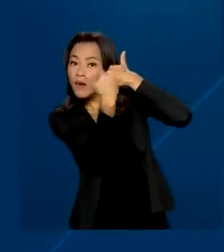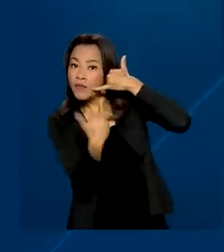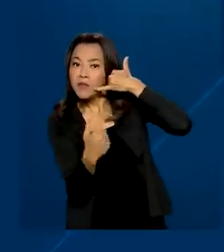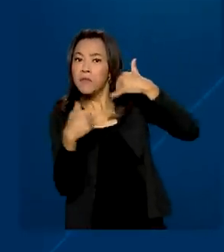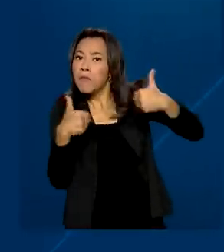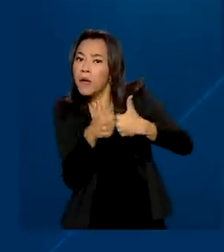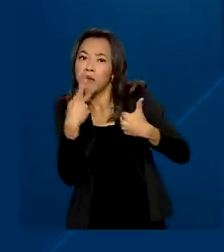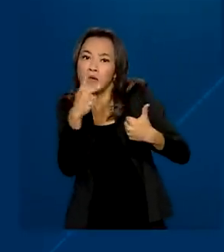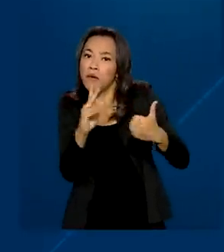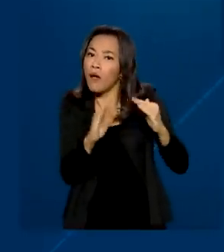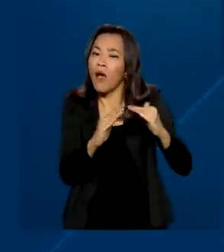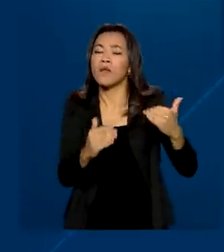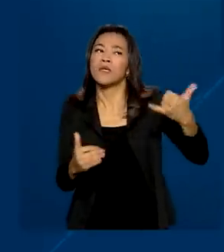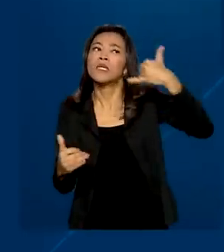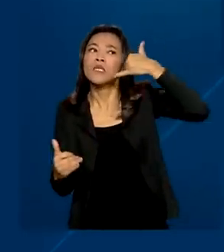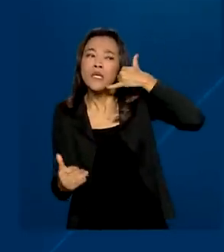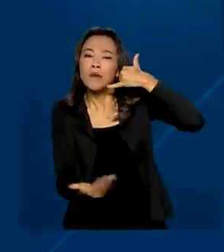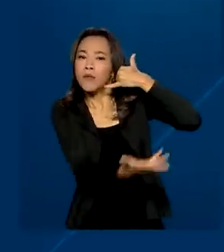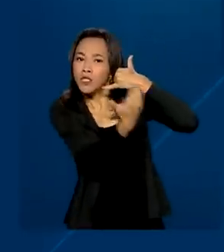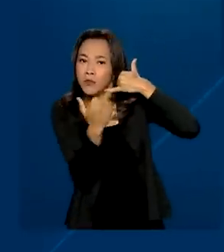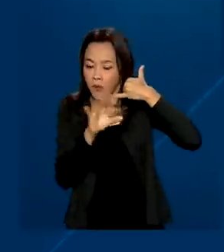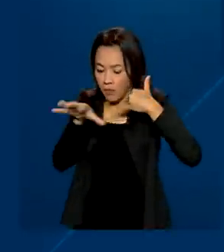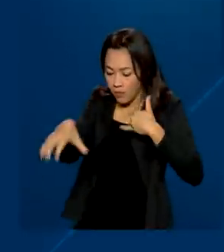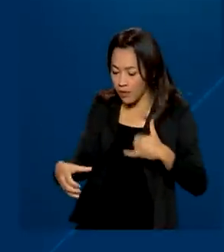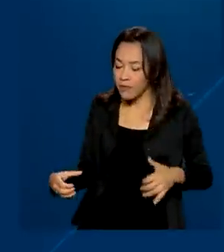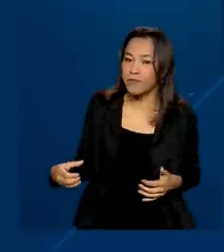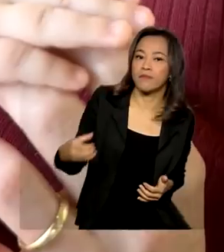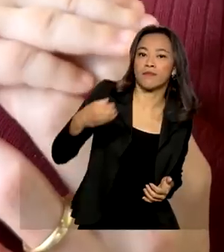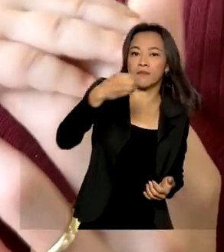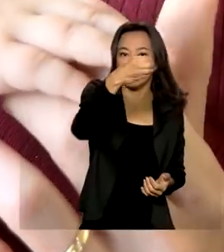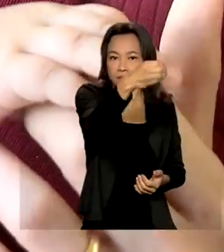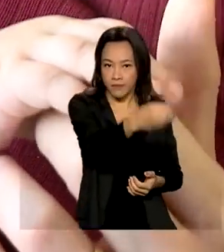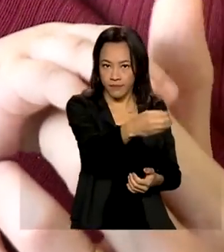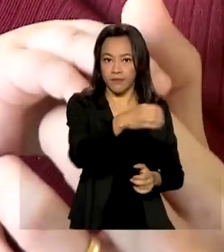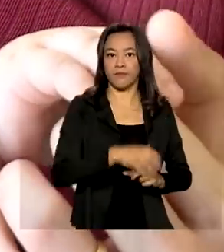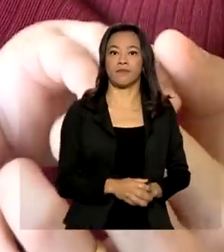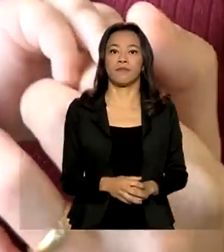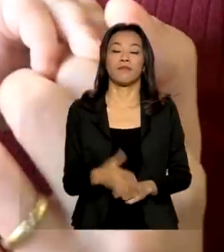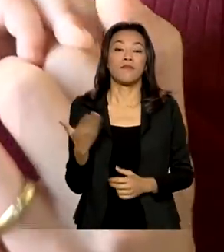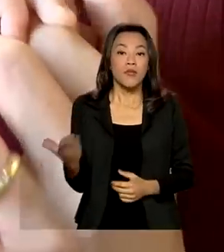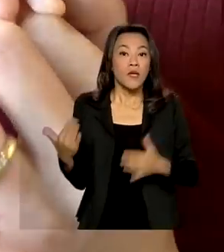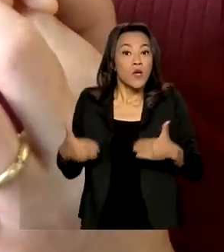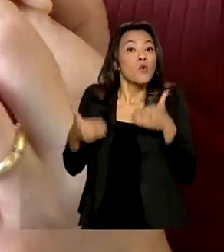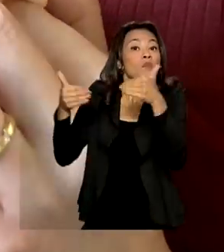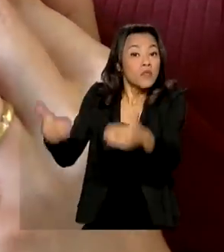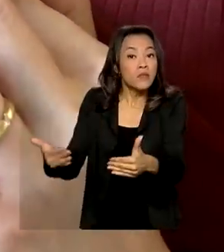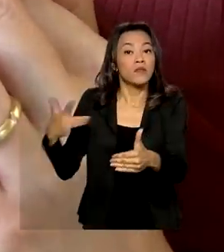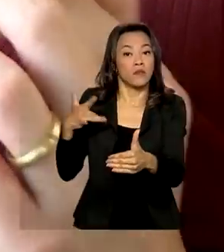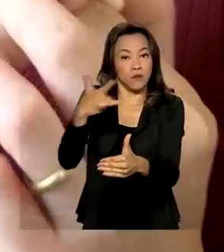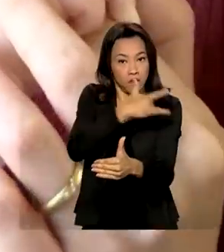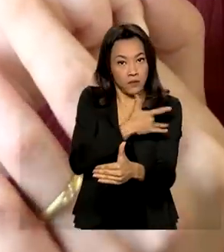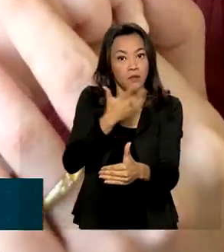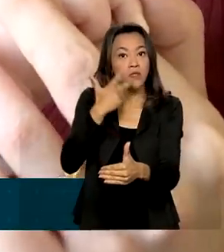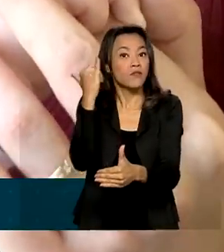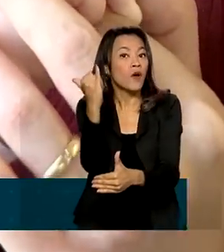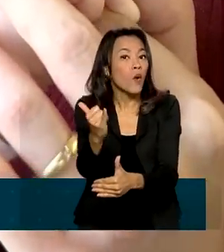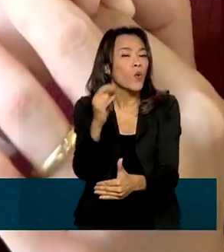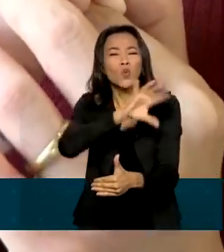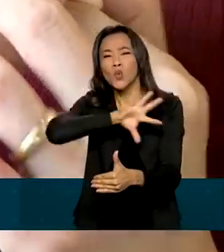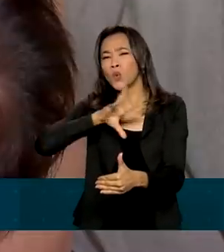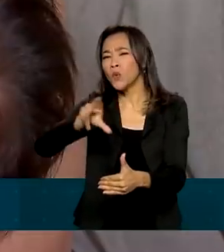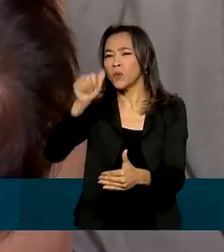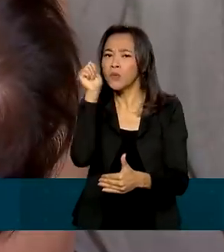mais próximo ou ligar para o número 136. Segundo o Ministério da Saúde, toda mulher que